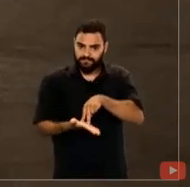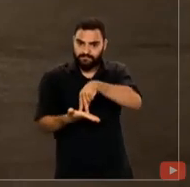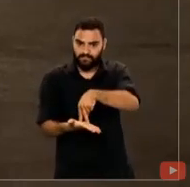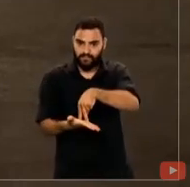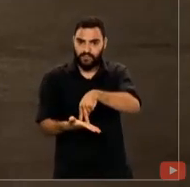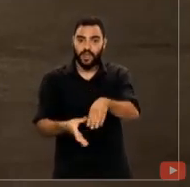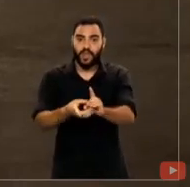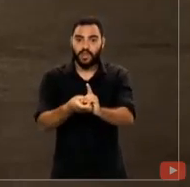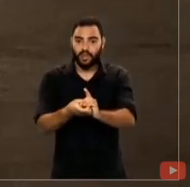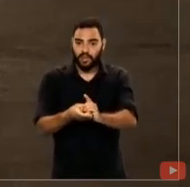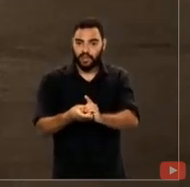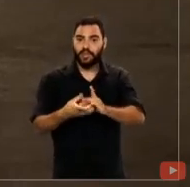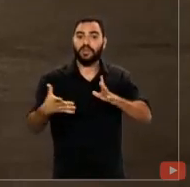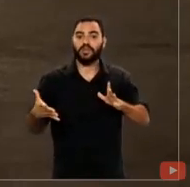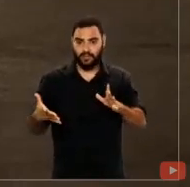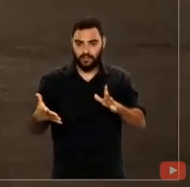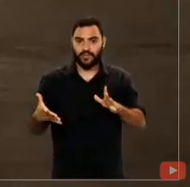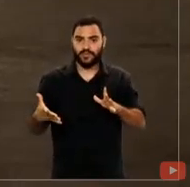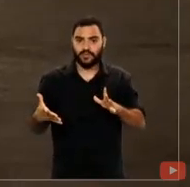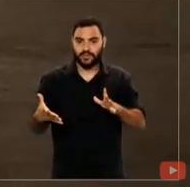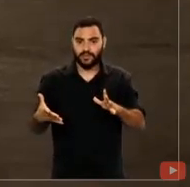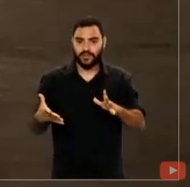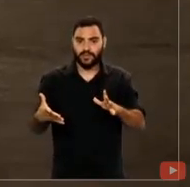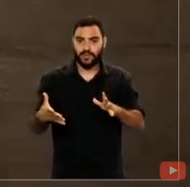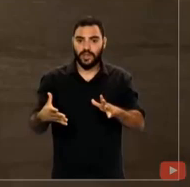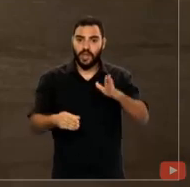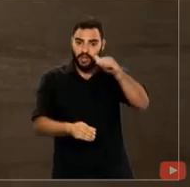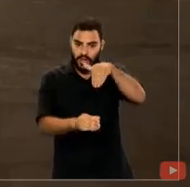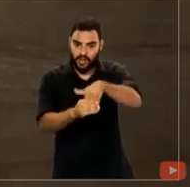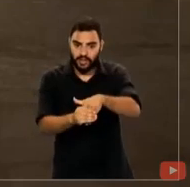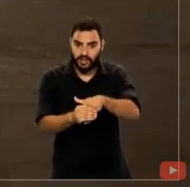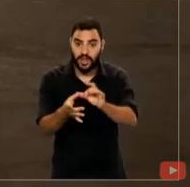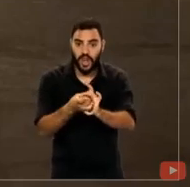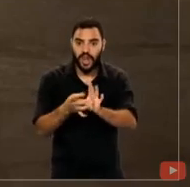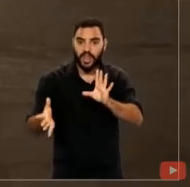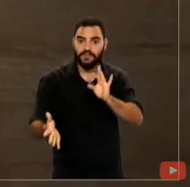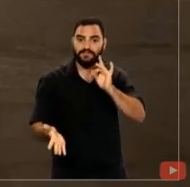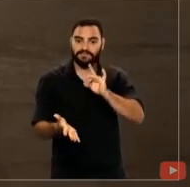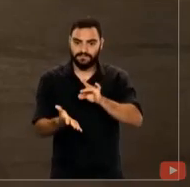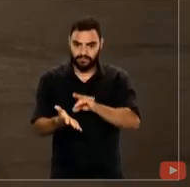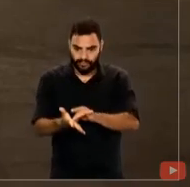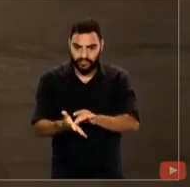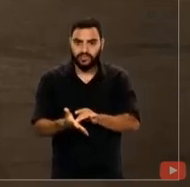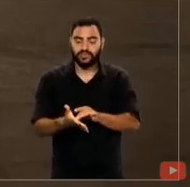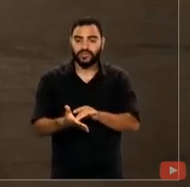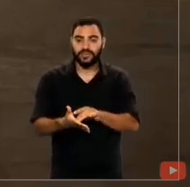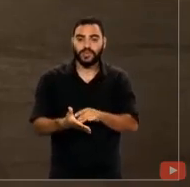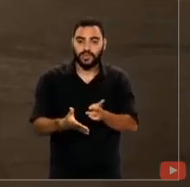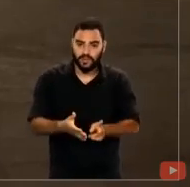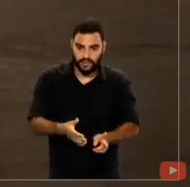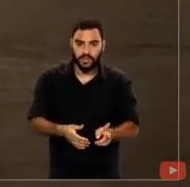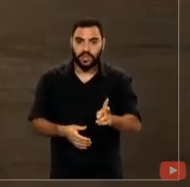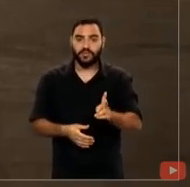democrático que se expressa também por meio de eleições livres, justas, diretas e periódicas, como as